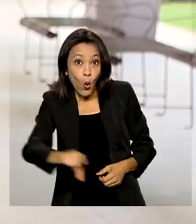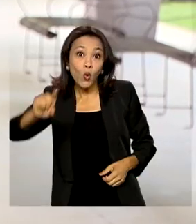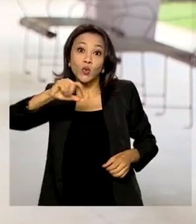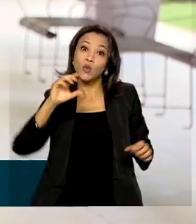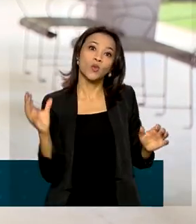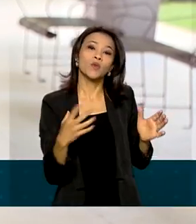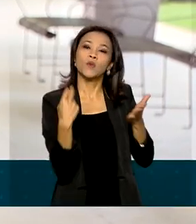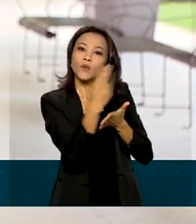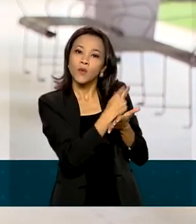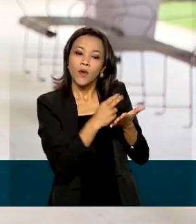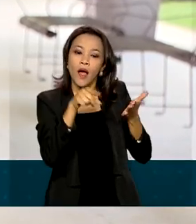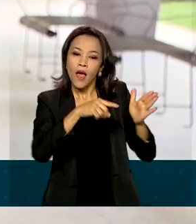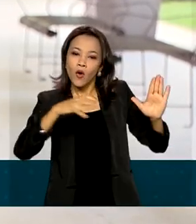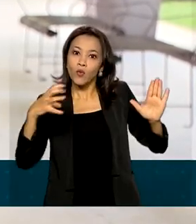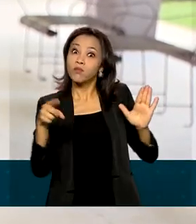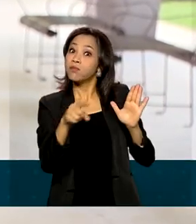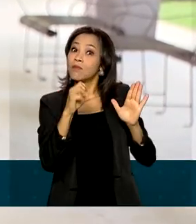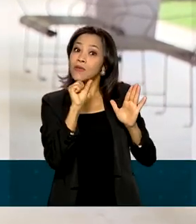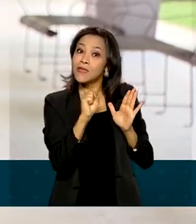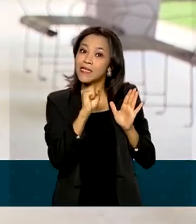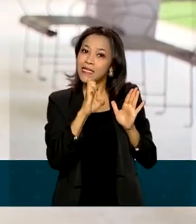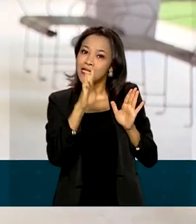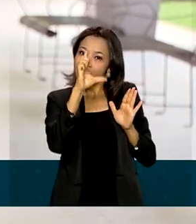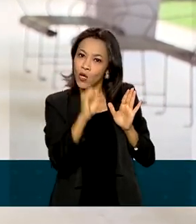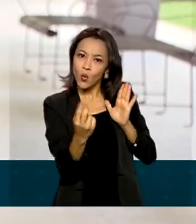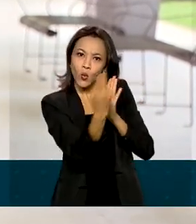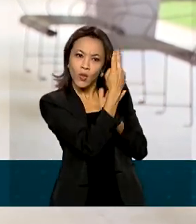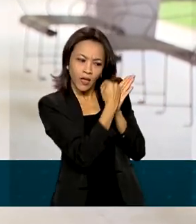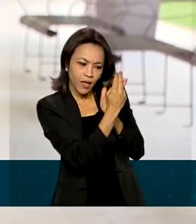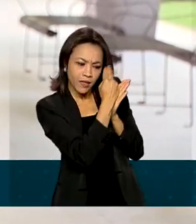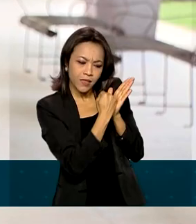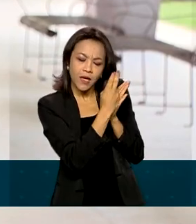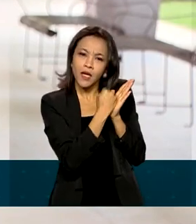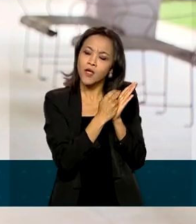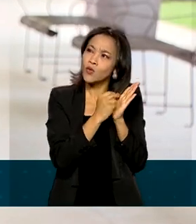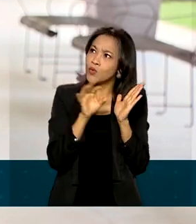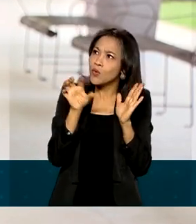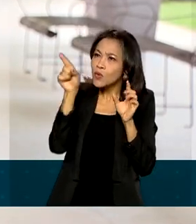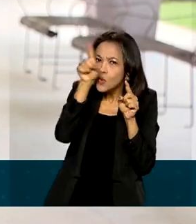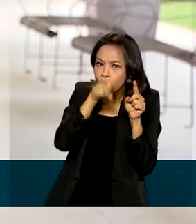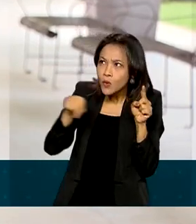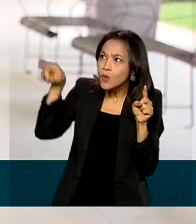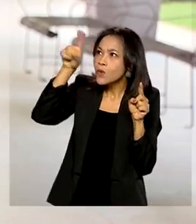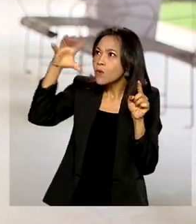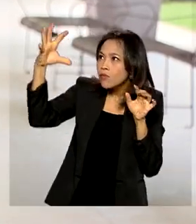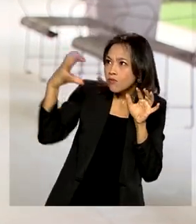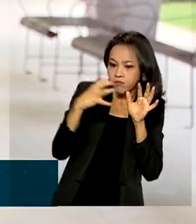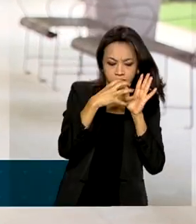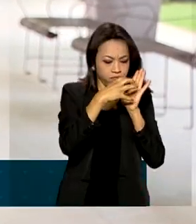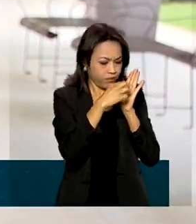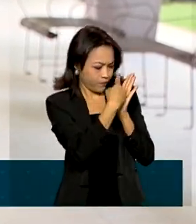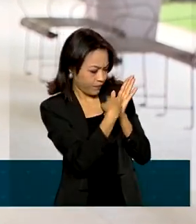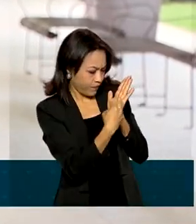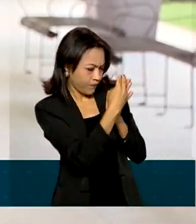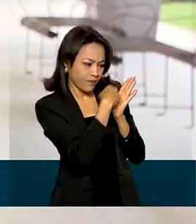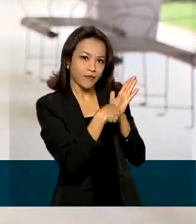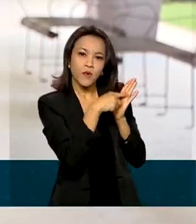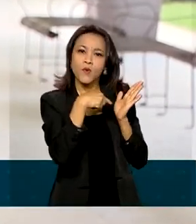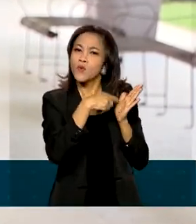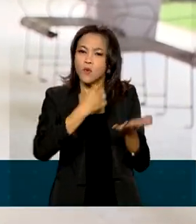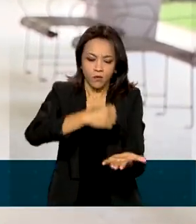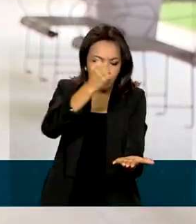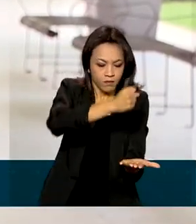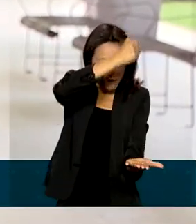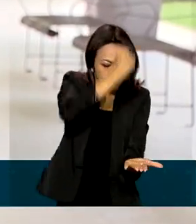é o selo nacional, que tem o desenho baseado na esfera da bandeira do Brasil. O selo é usado para autenticar